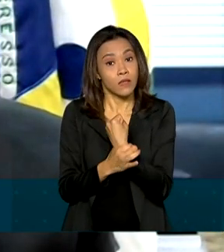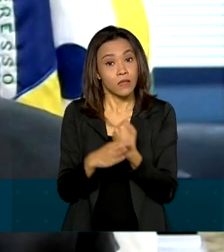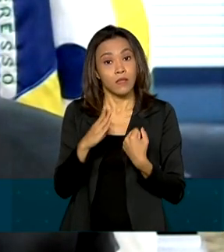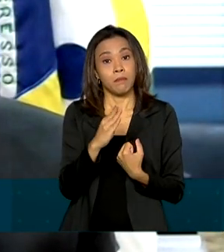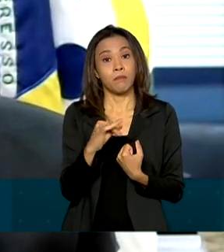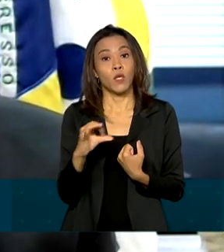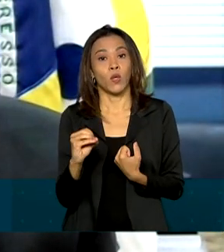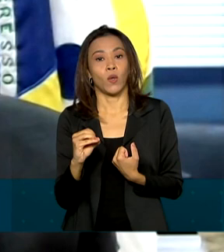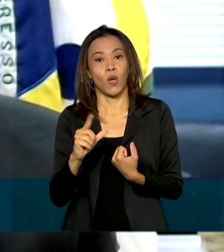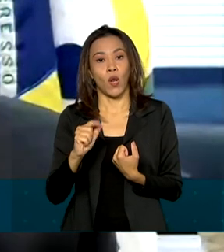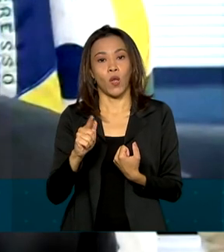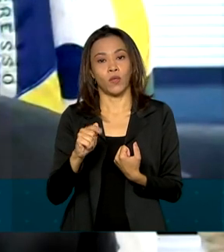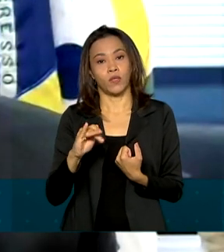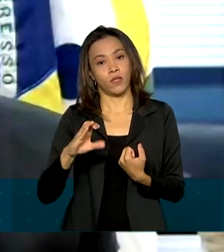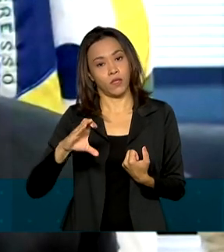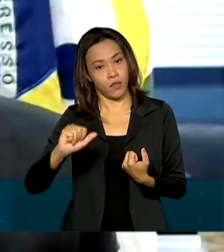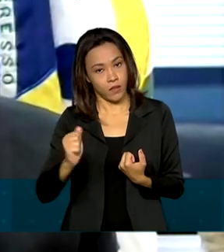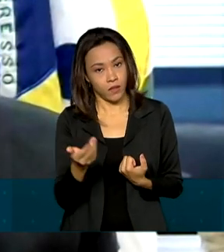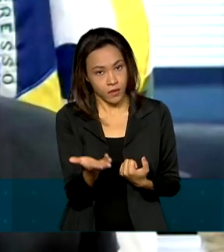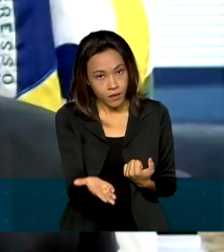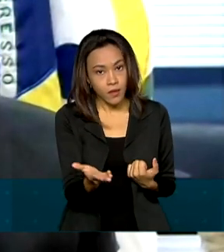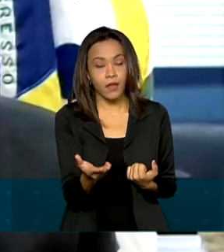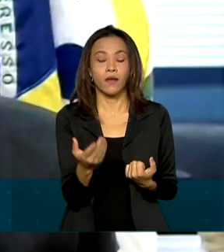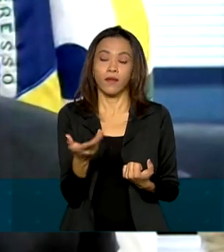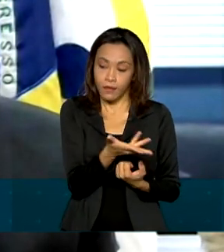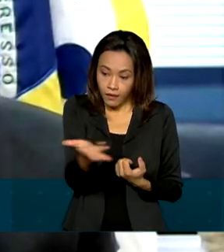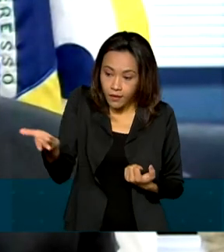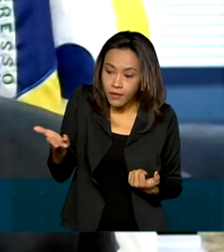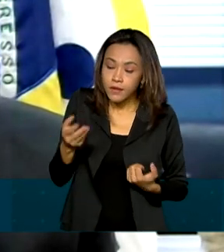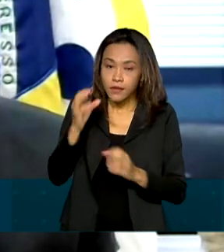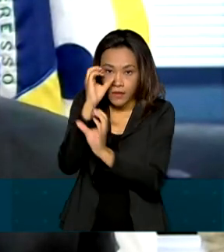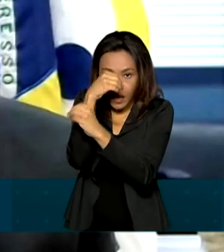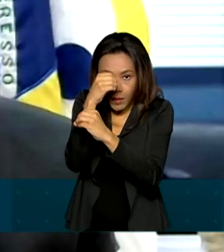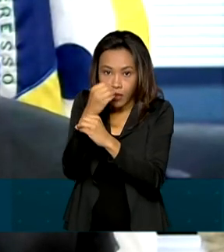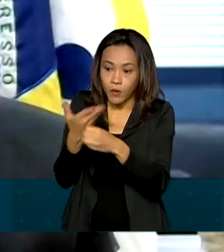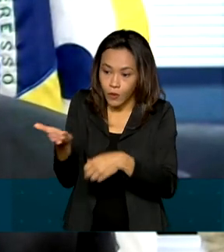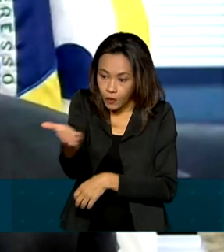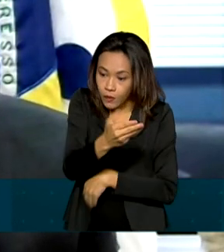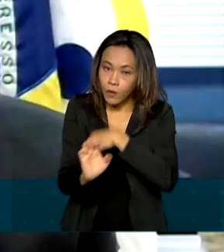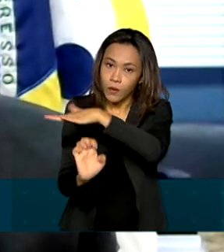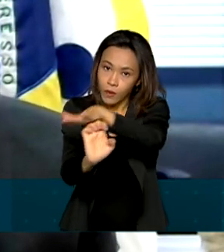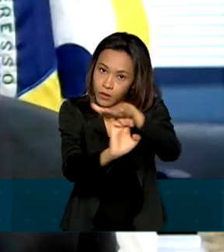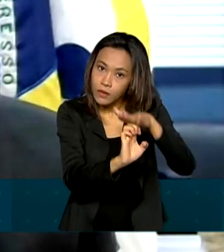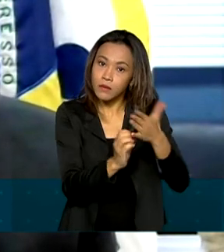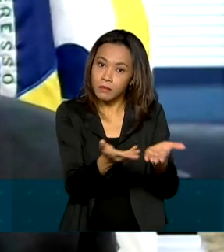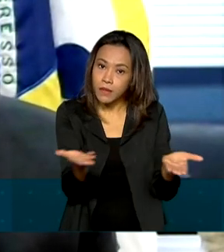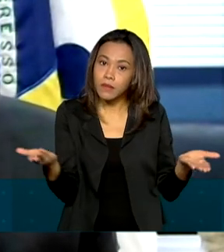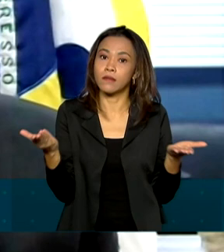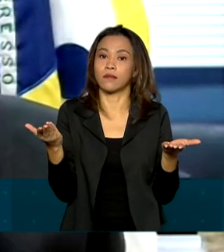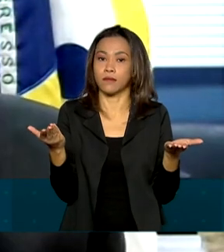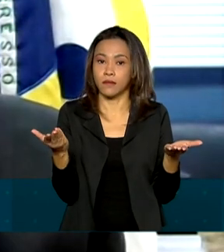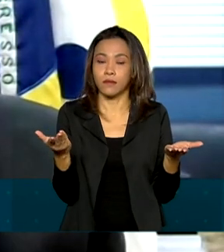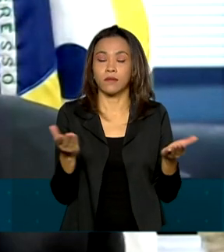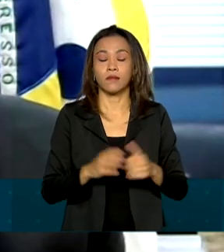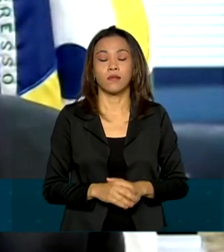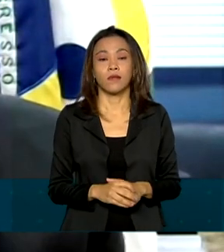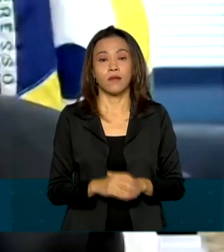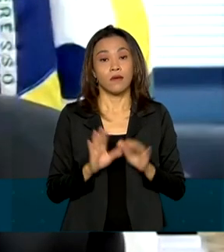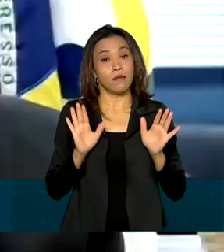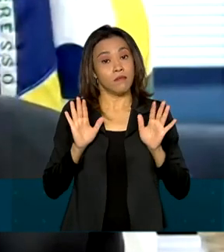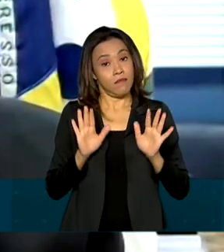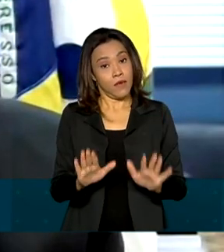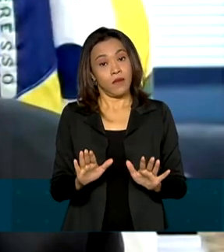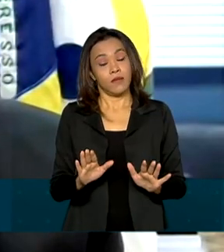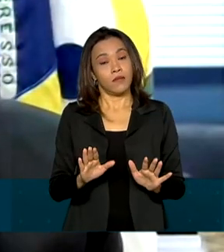desses, por assim dizer, laboratórios, dessas áreas de fabricação vacinal. Mas